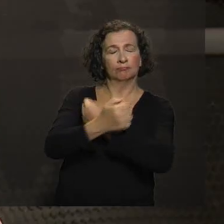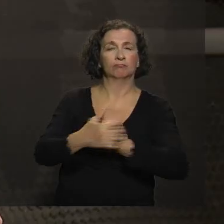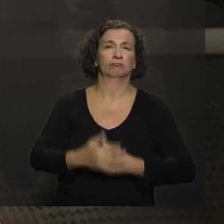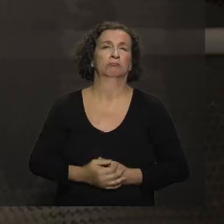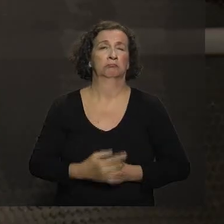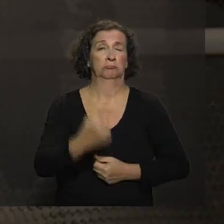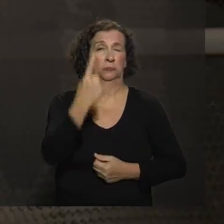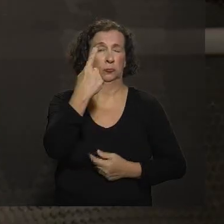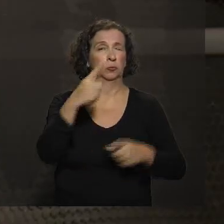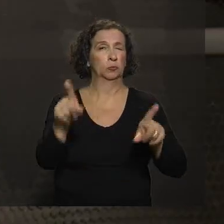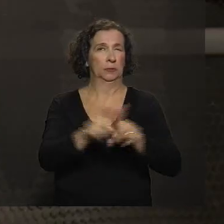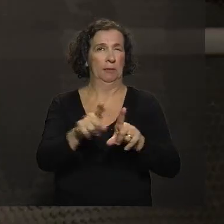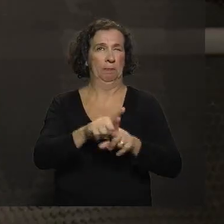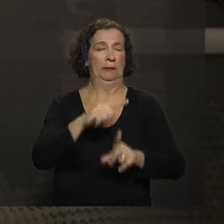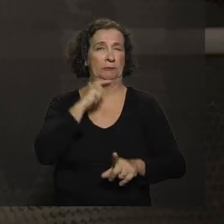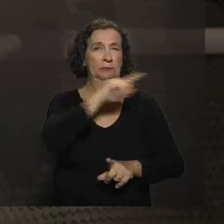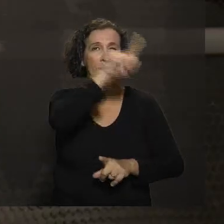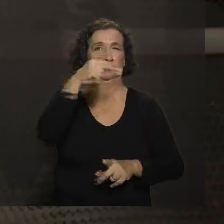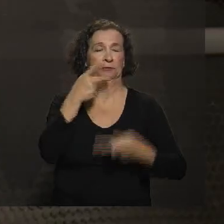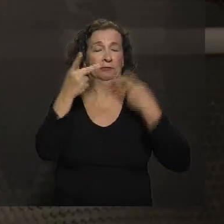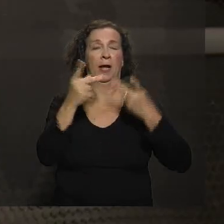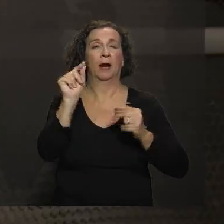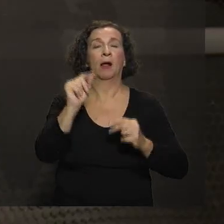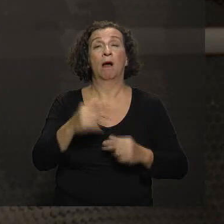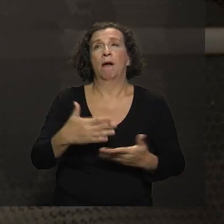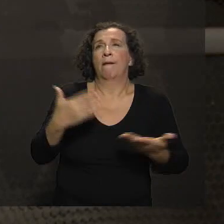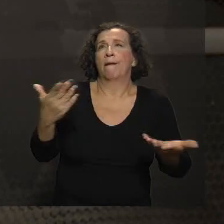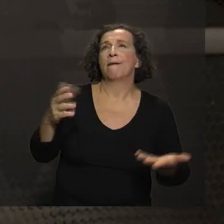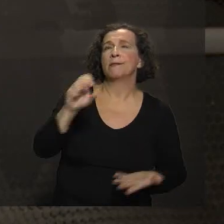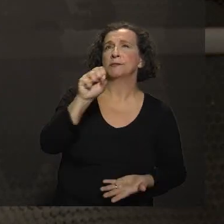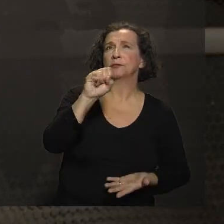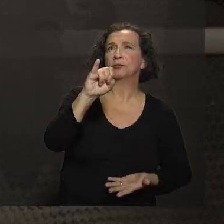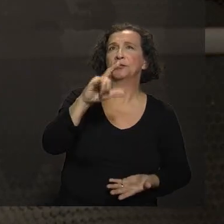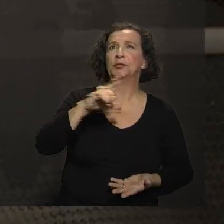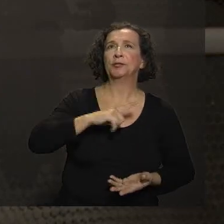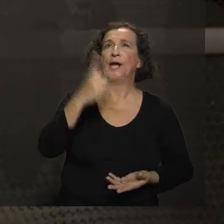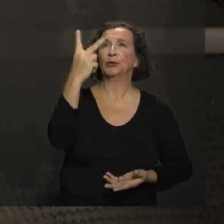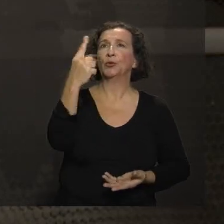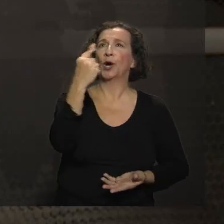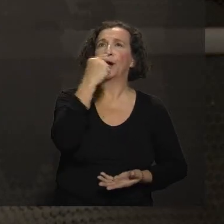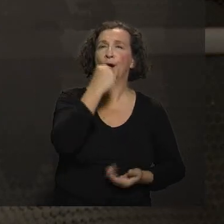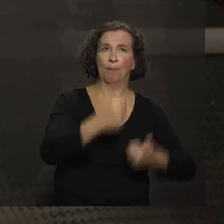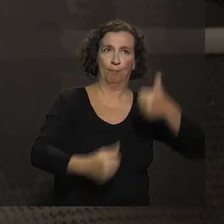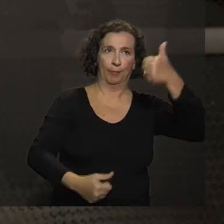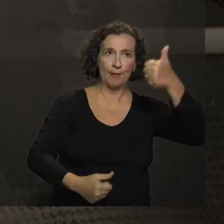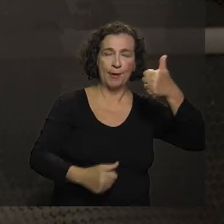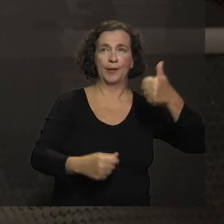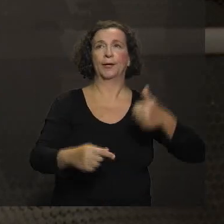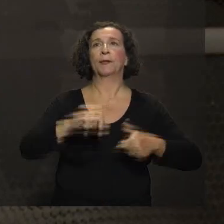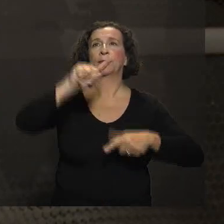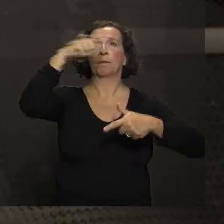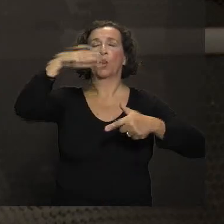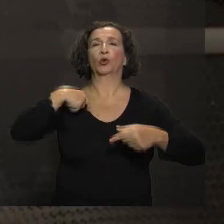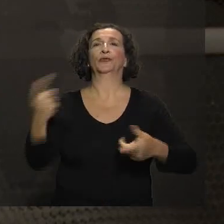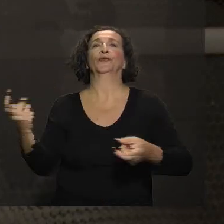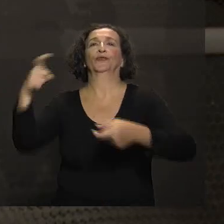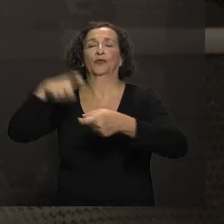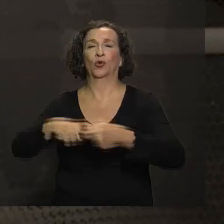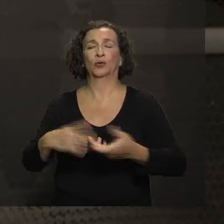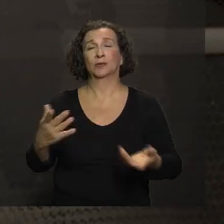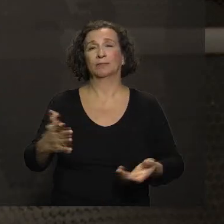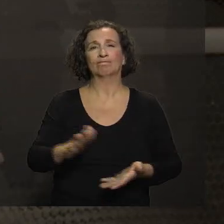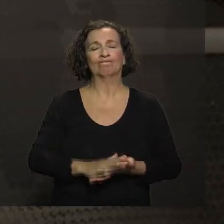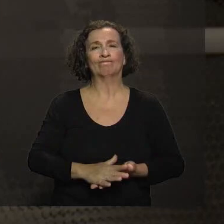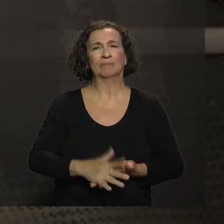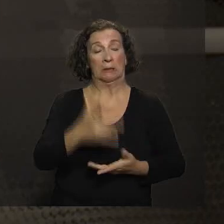dos questionamentos é, ah, mas se eu... As vacinas que têm duas doses, você tem que ir para dar a segunda dose. Ah, mas eu não